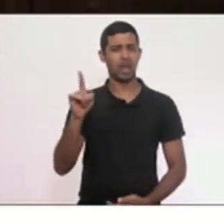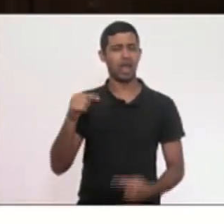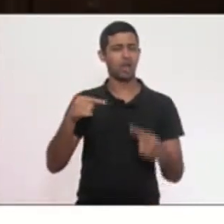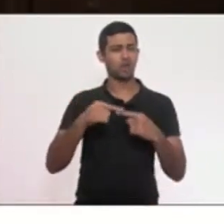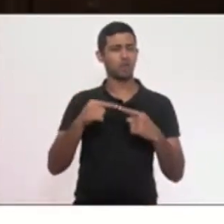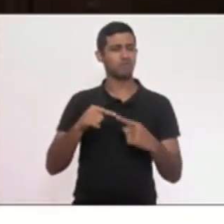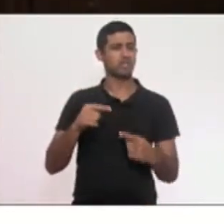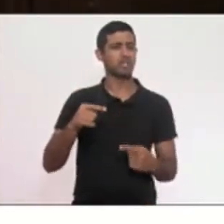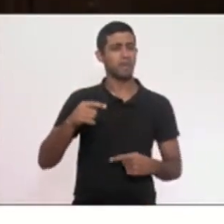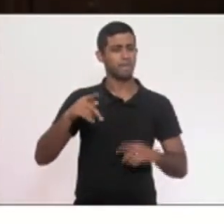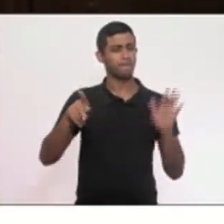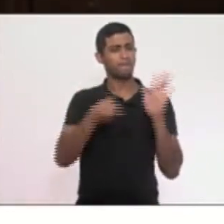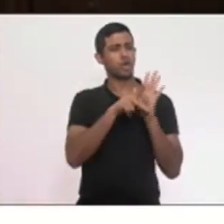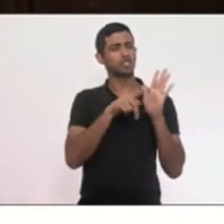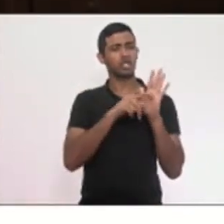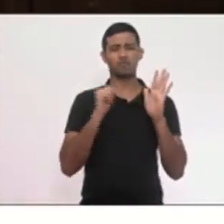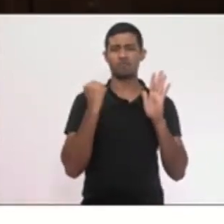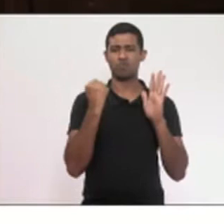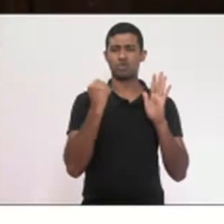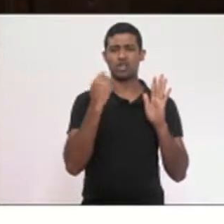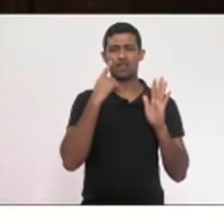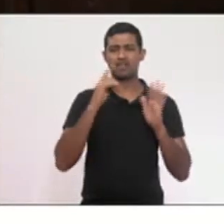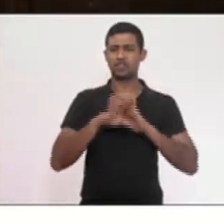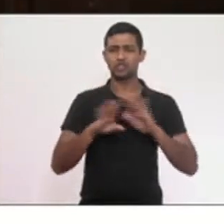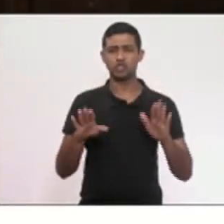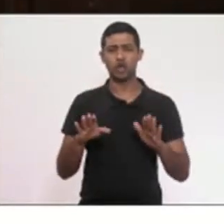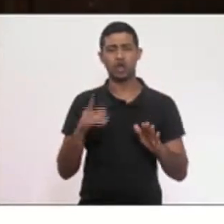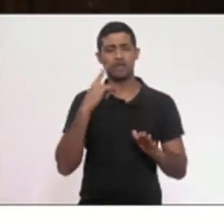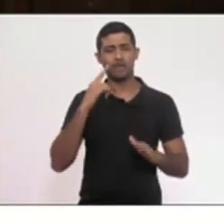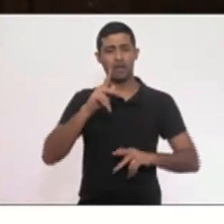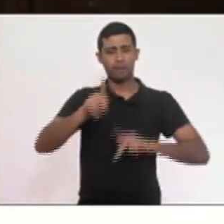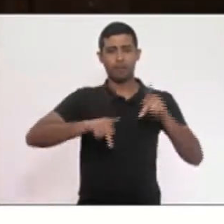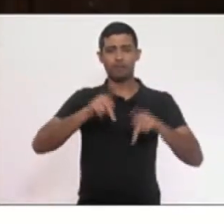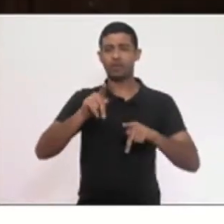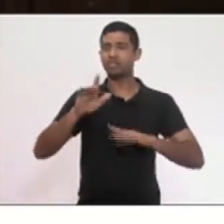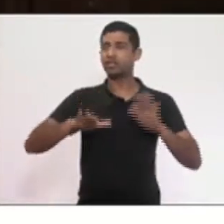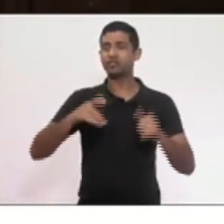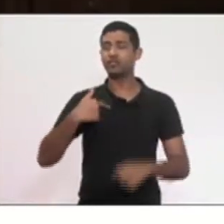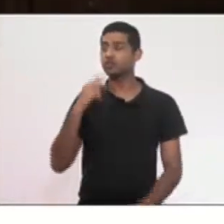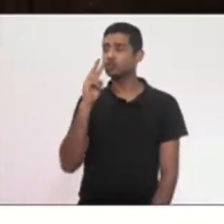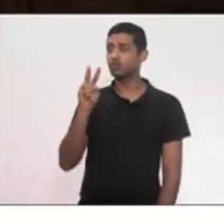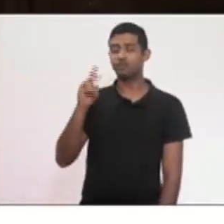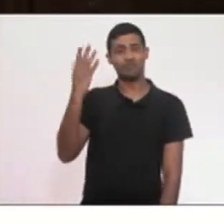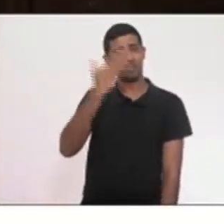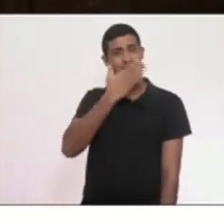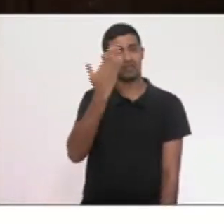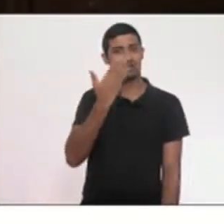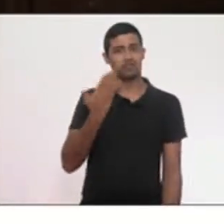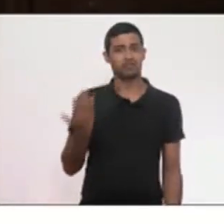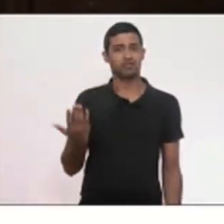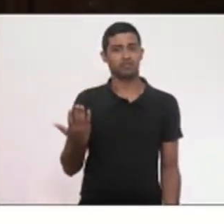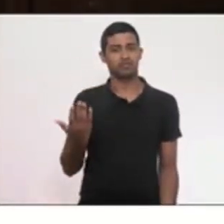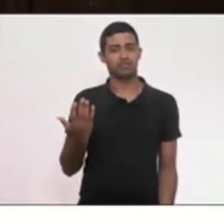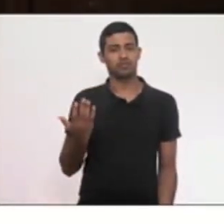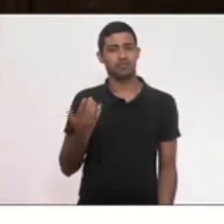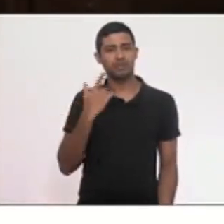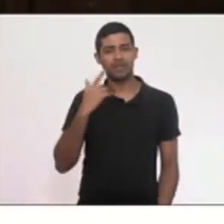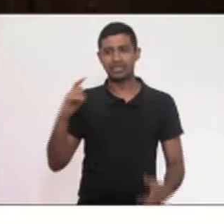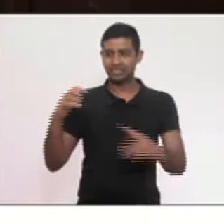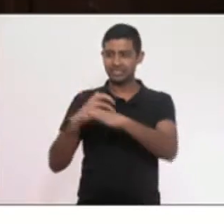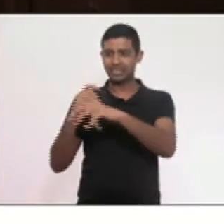Projeto de poder. E a população, muitas das vezes, não enxerga isso, que é uma das cidades mais ricas do Brasil.